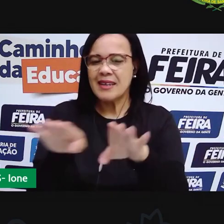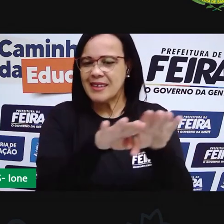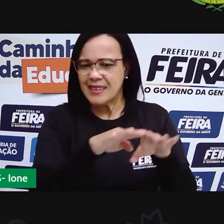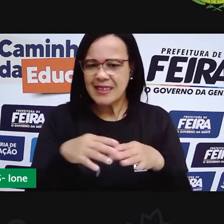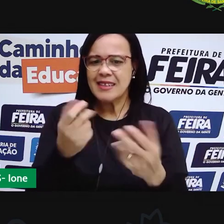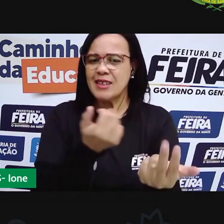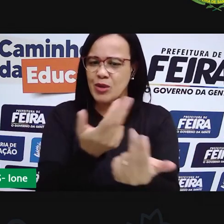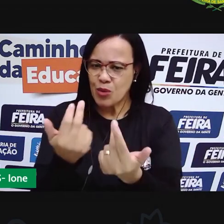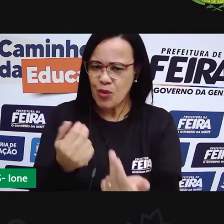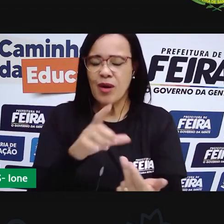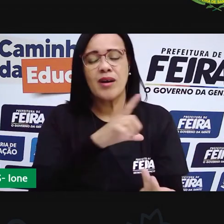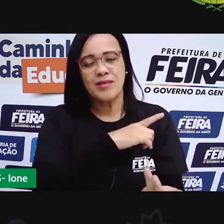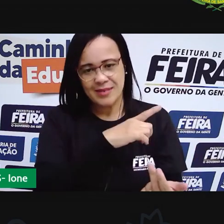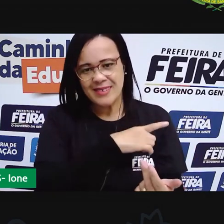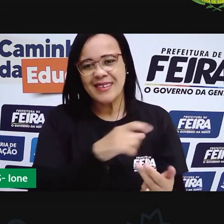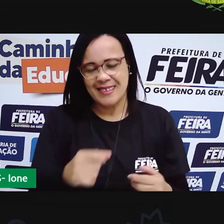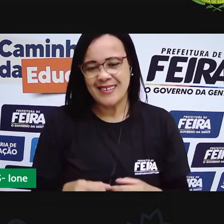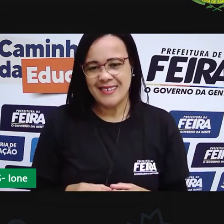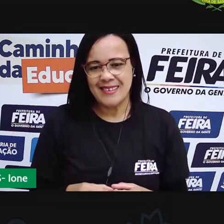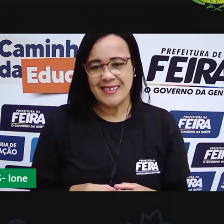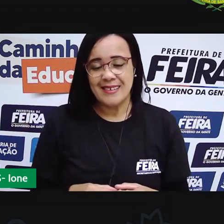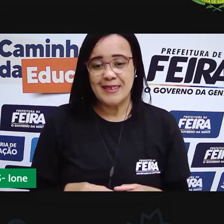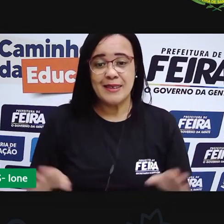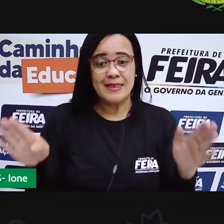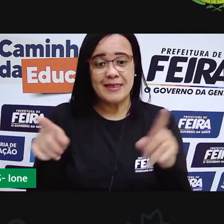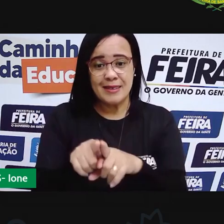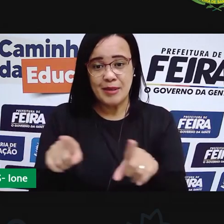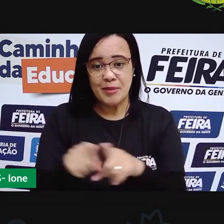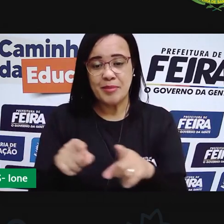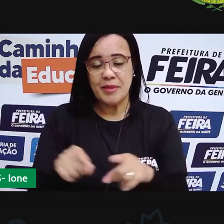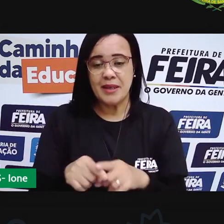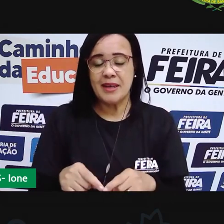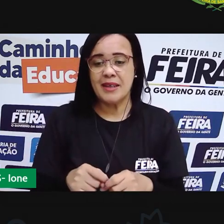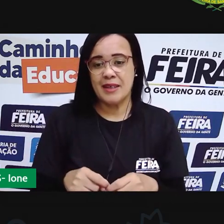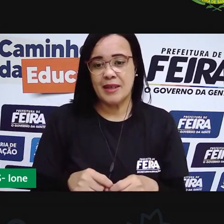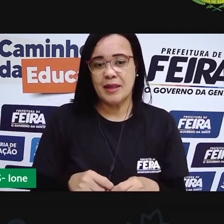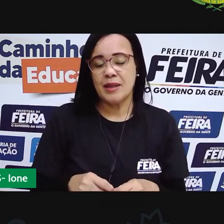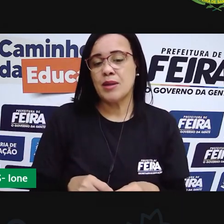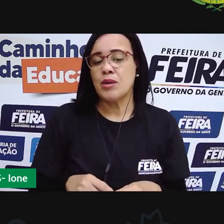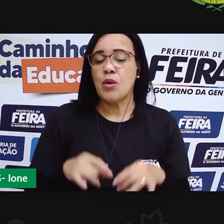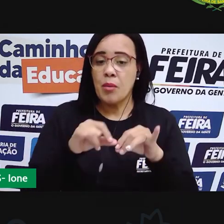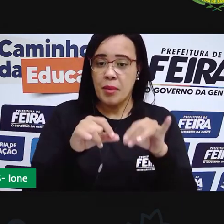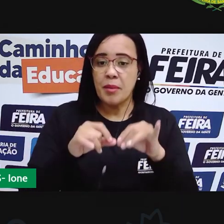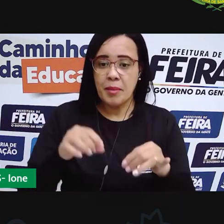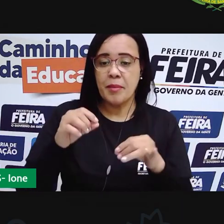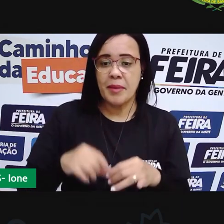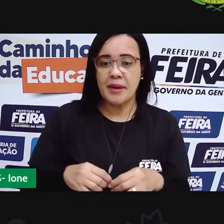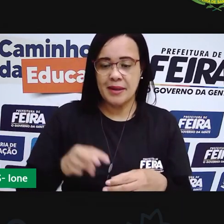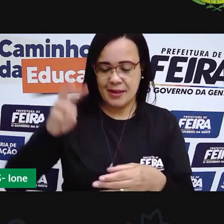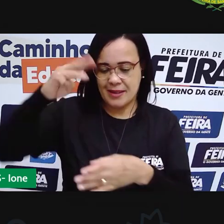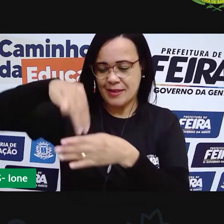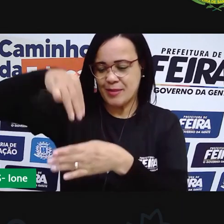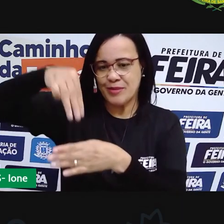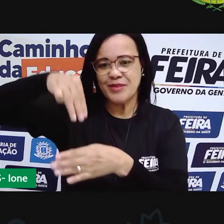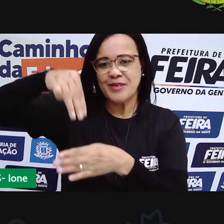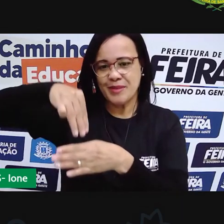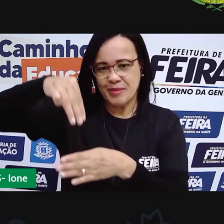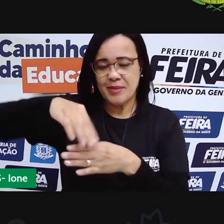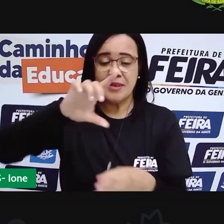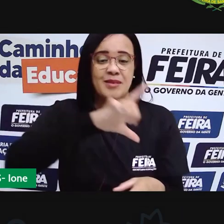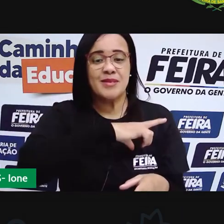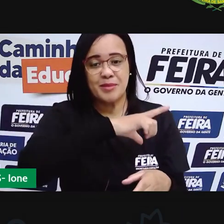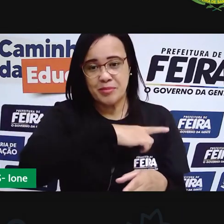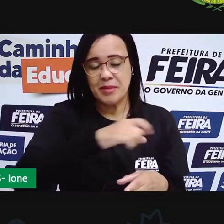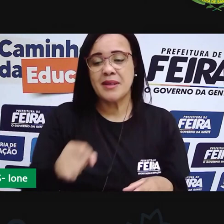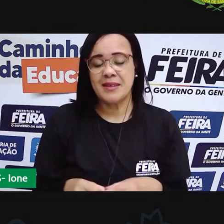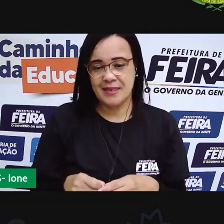Florianamota, as instalações do mercado municipal. É isso? Espero